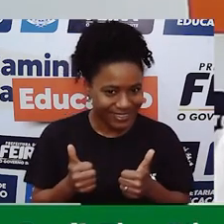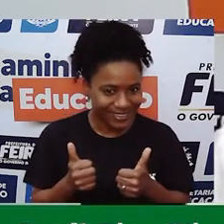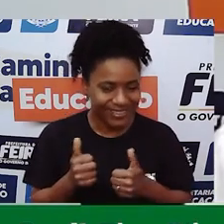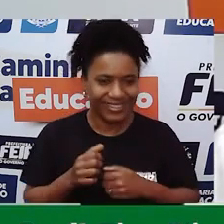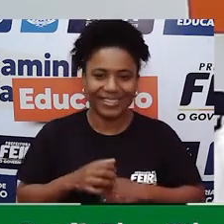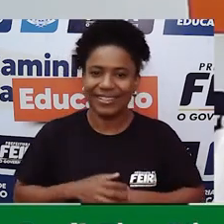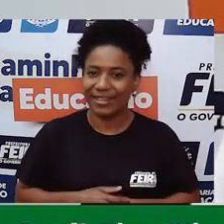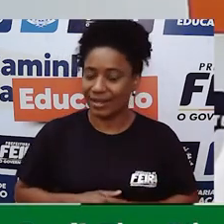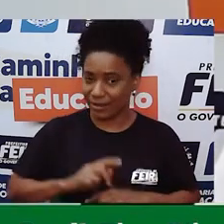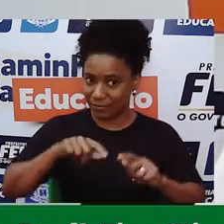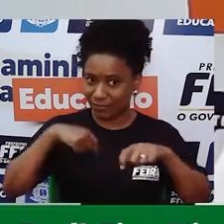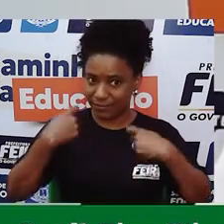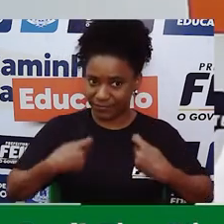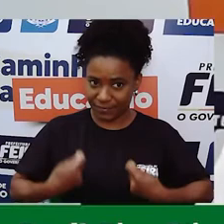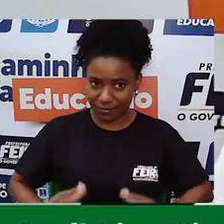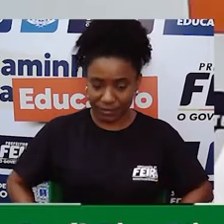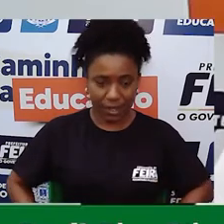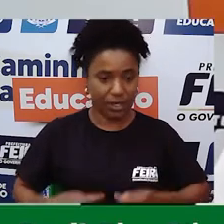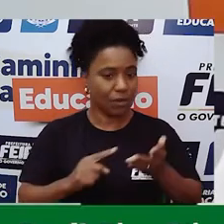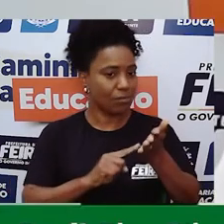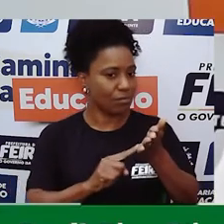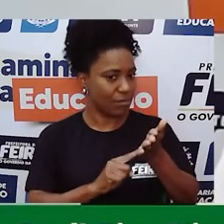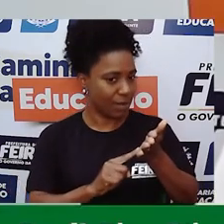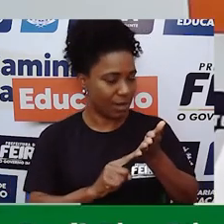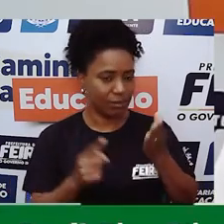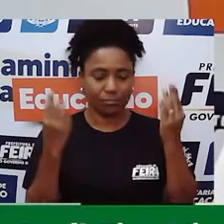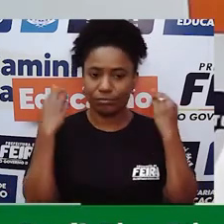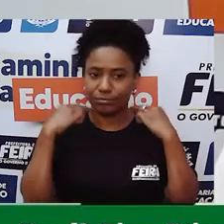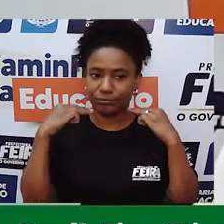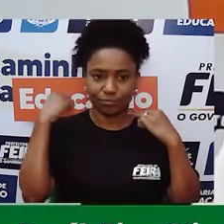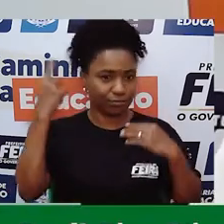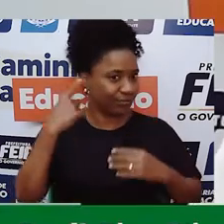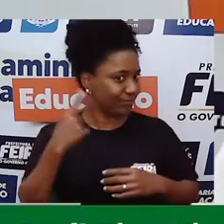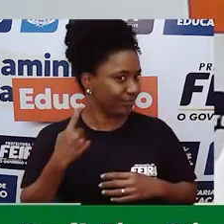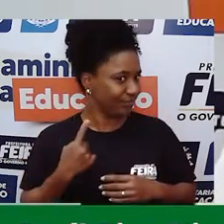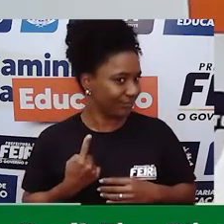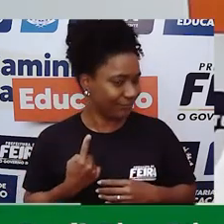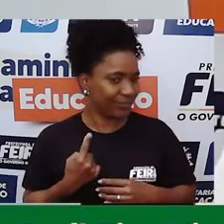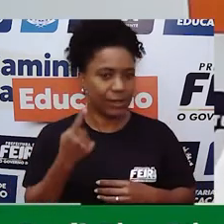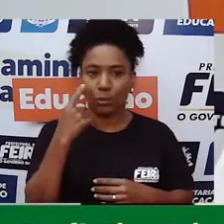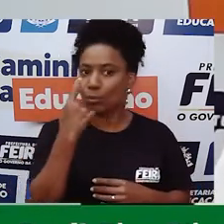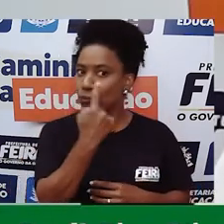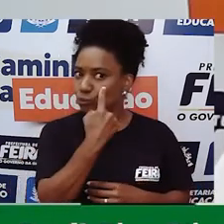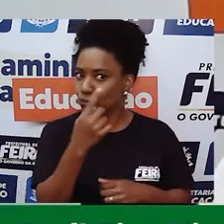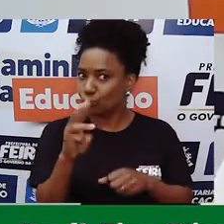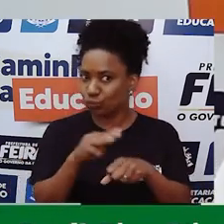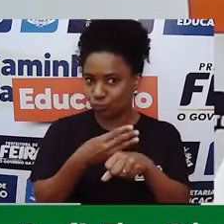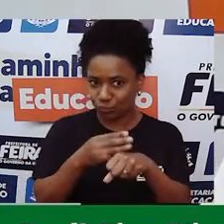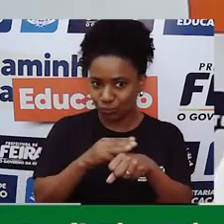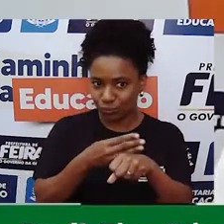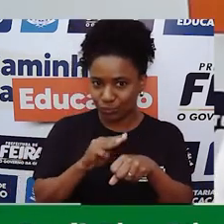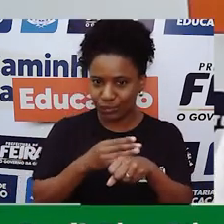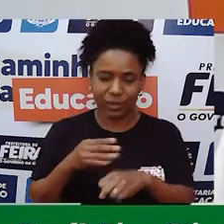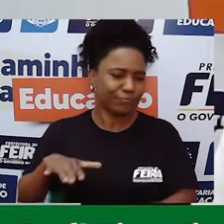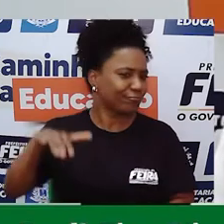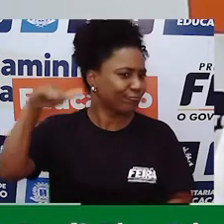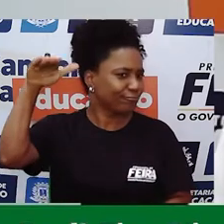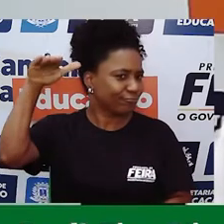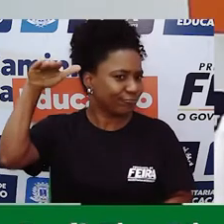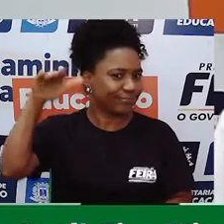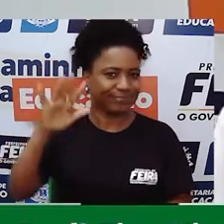parda, cabelos crespos de tamanho médio, olhos castanhos, estatura média.